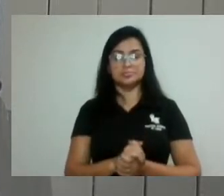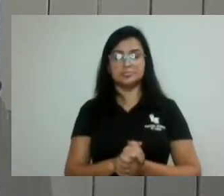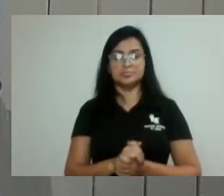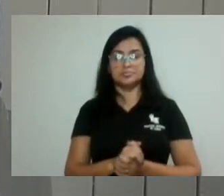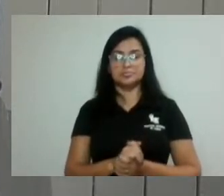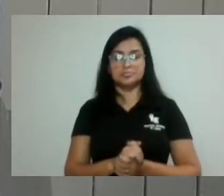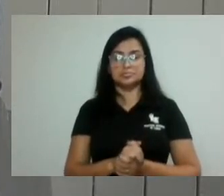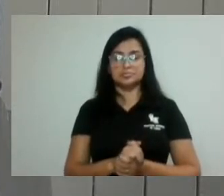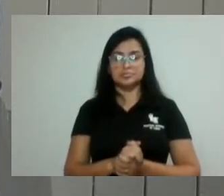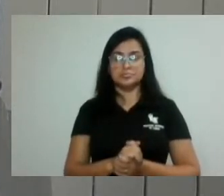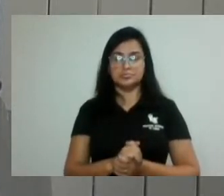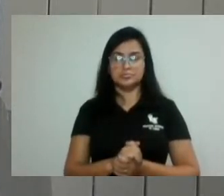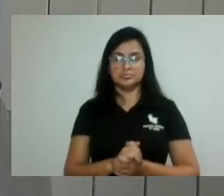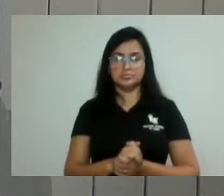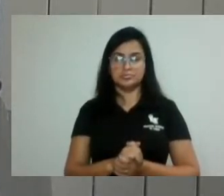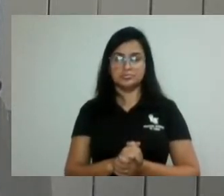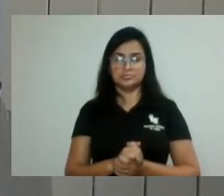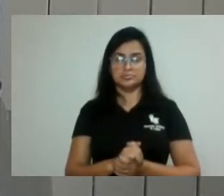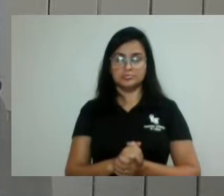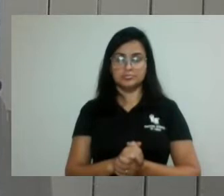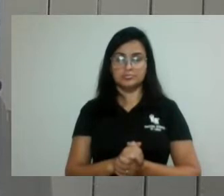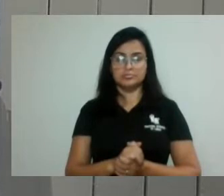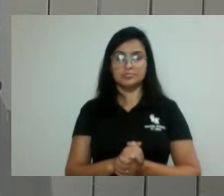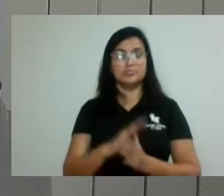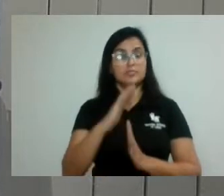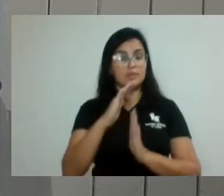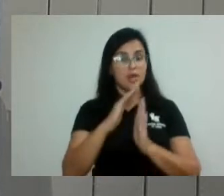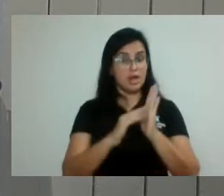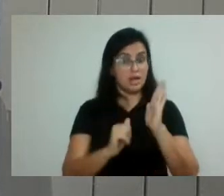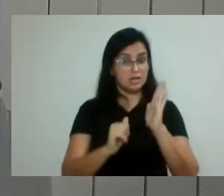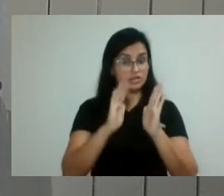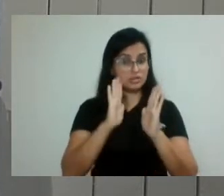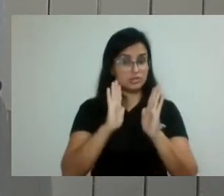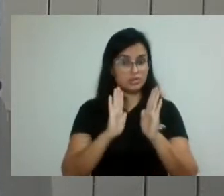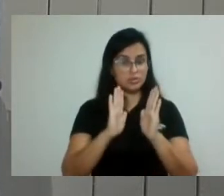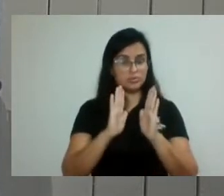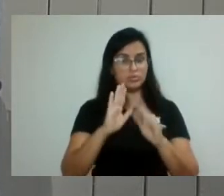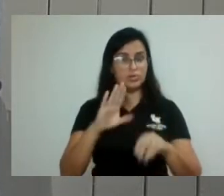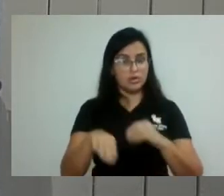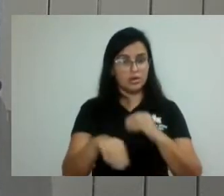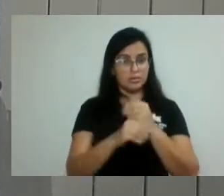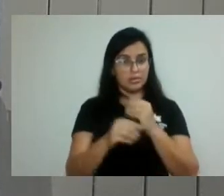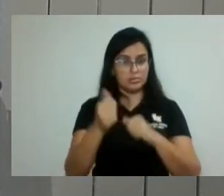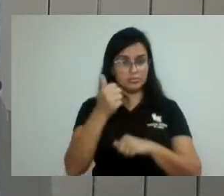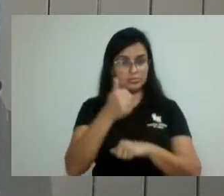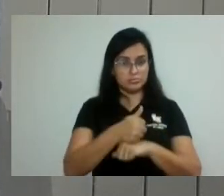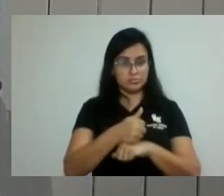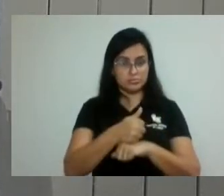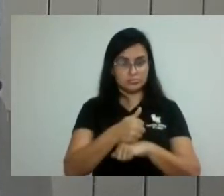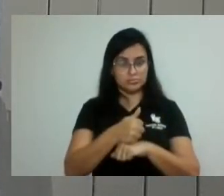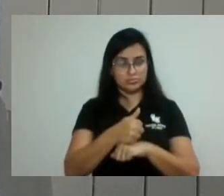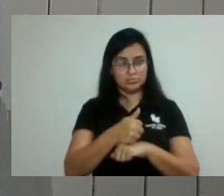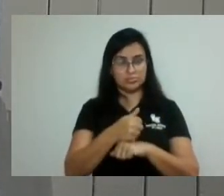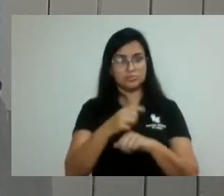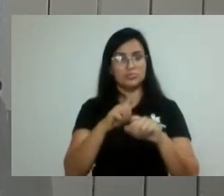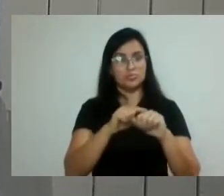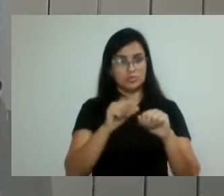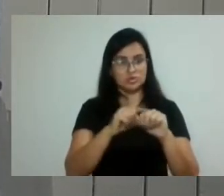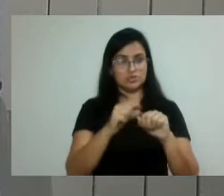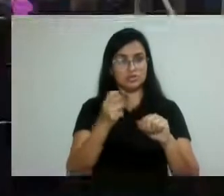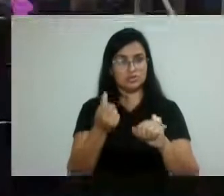Então, está retirando a emenda substitutiva do artigo 6º. Pedido